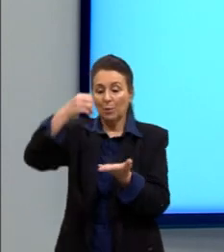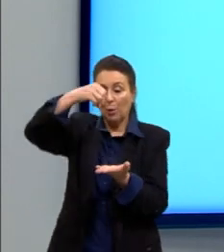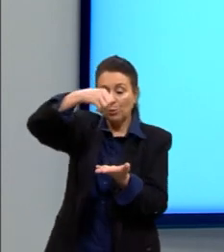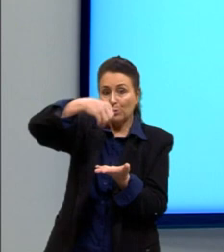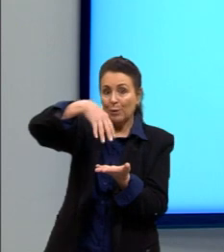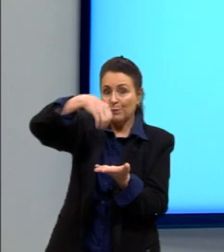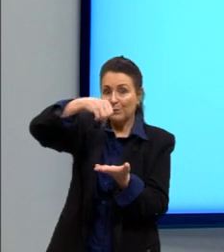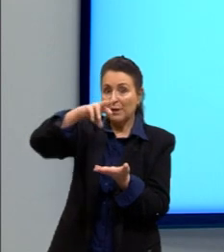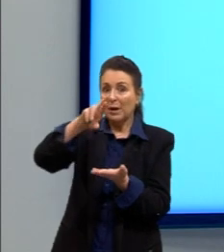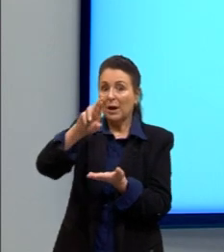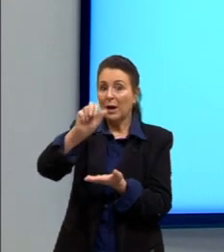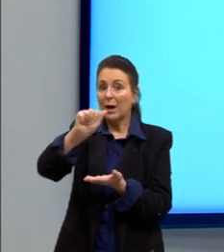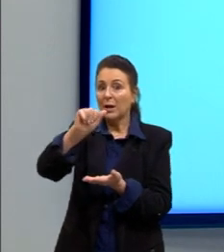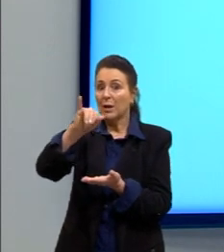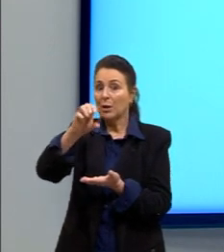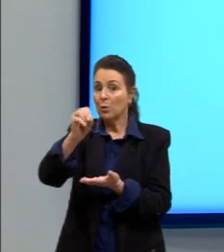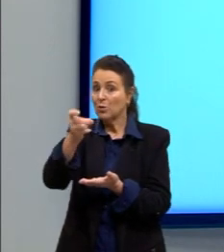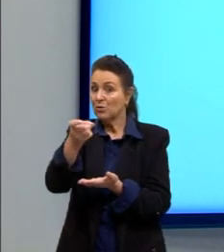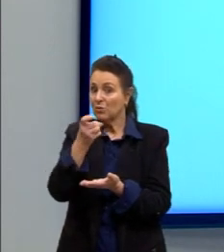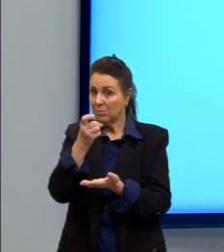gente precisa ter vários cuidados.